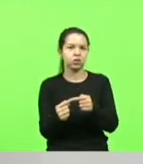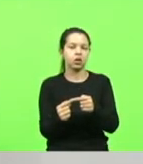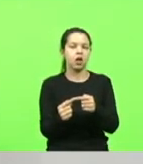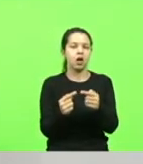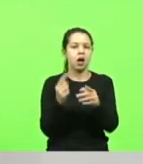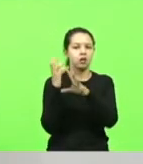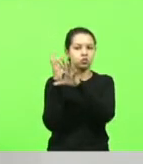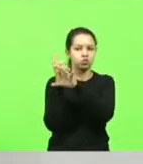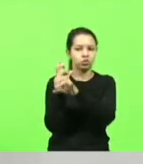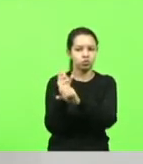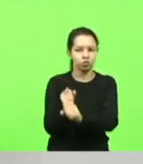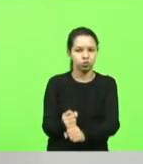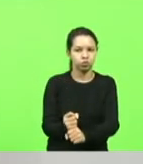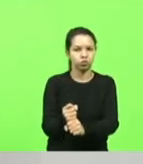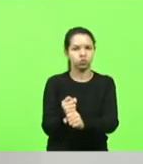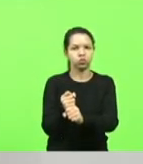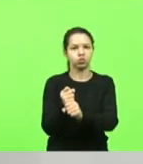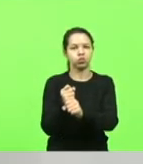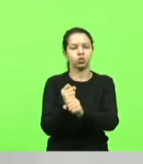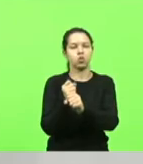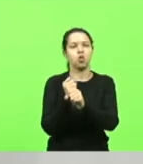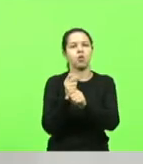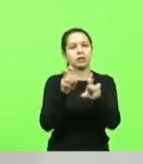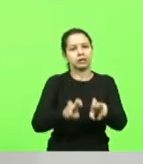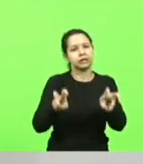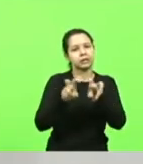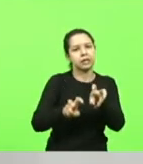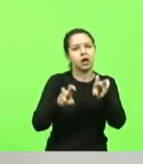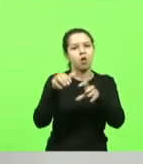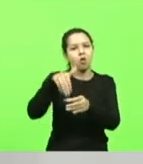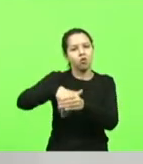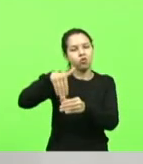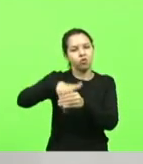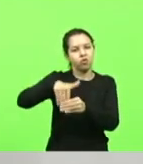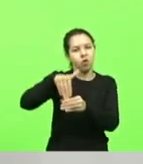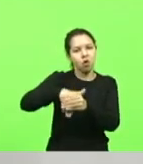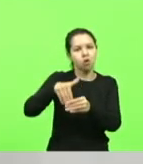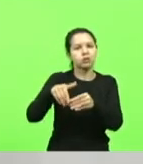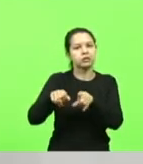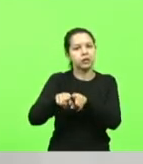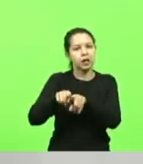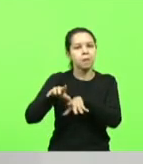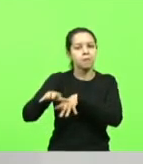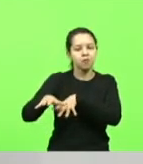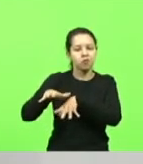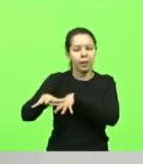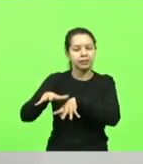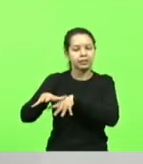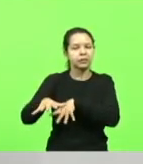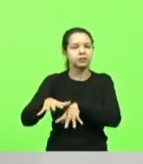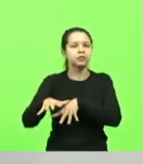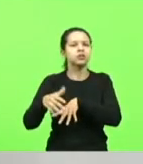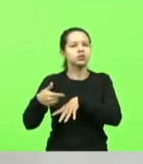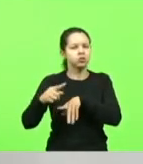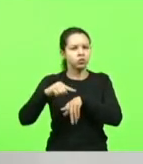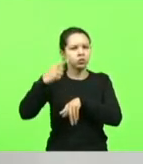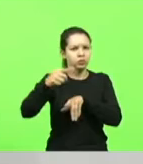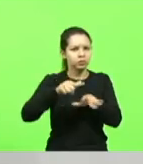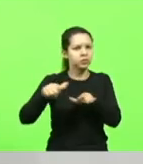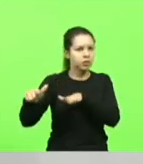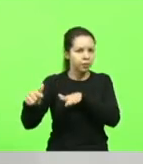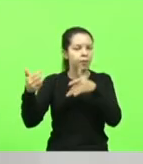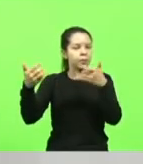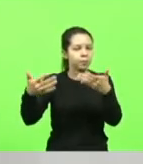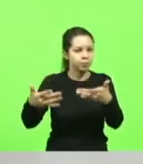digital do voto. Tem umas movimentações aí que semana que vem a vai trazer. Que a gente está